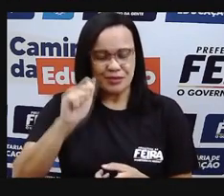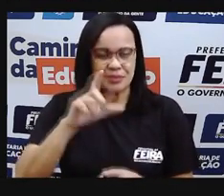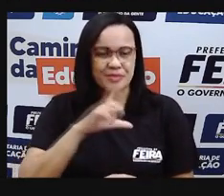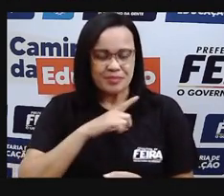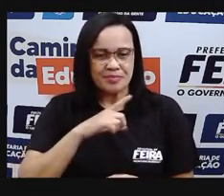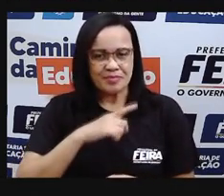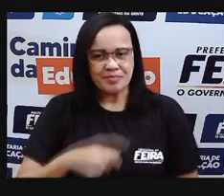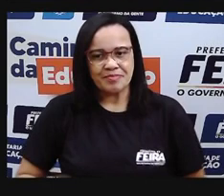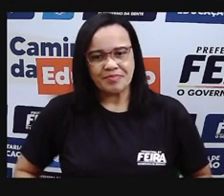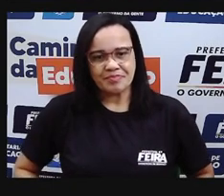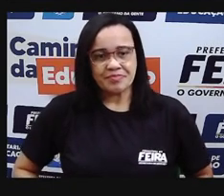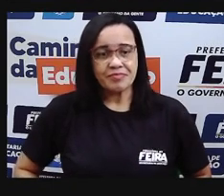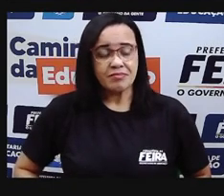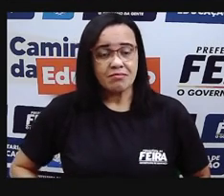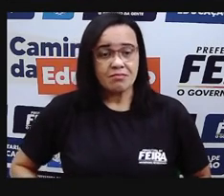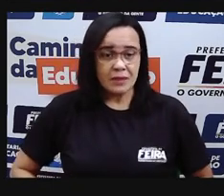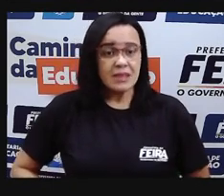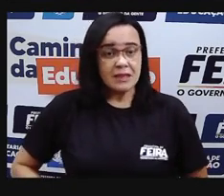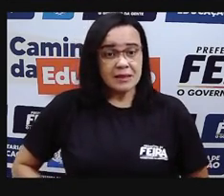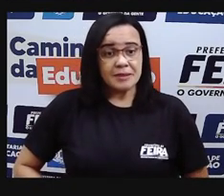Tranquilo? Ok até aqui?